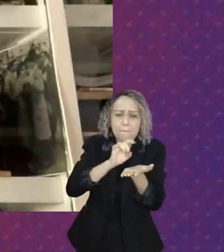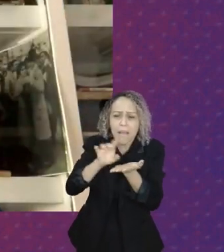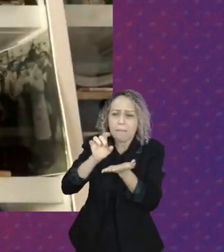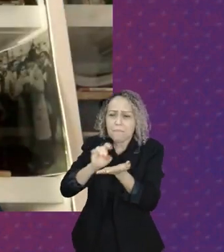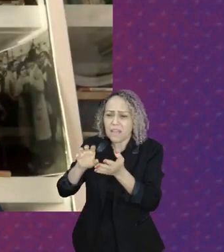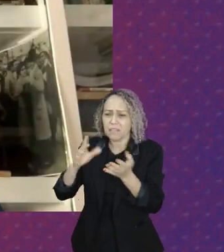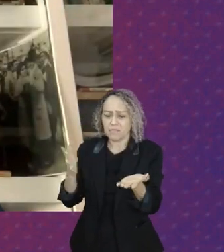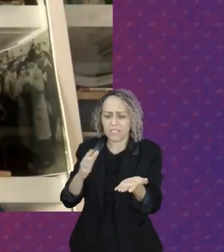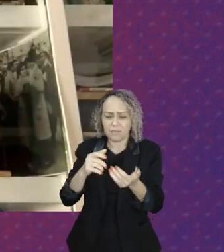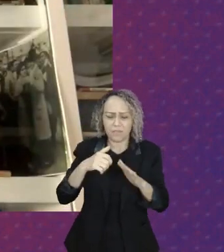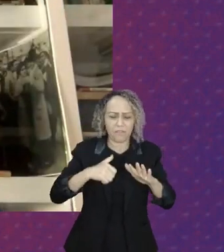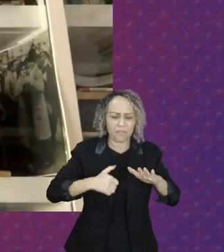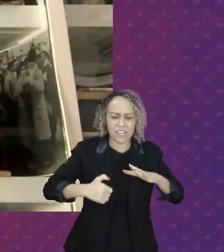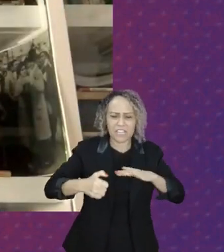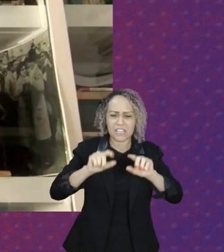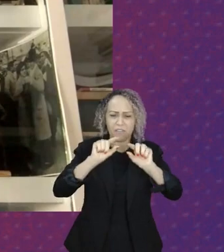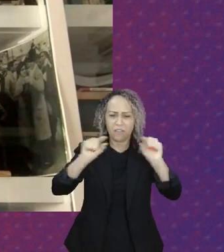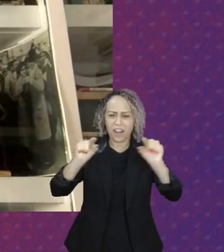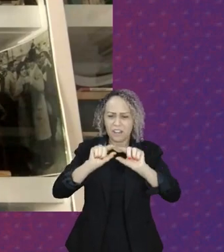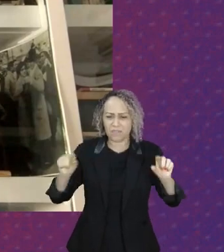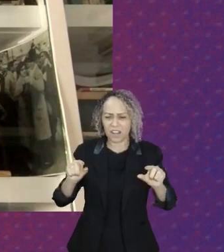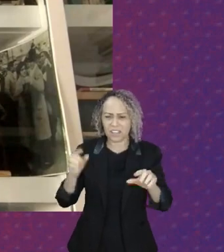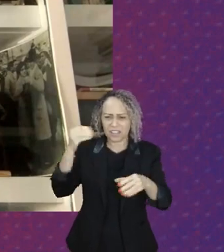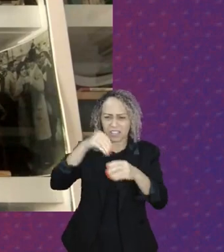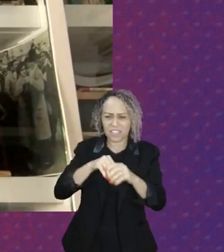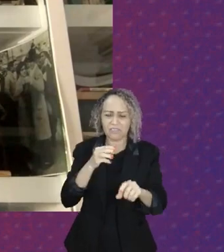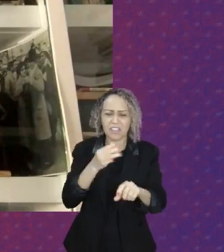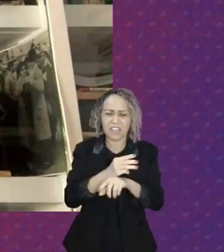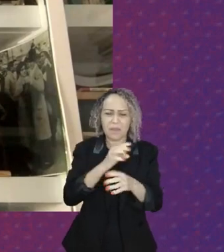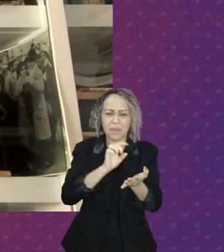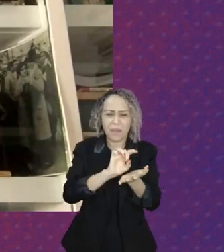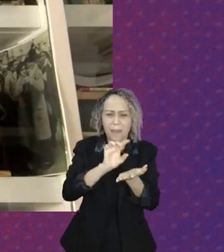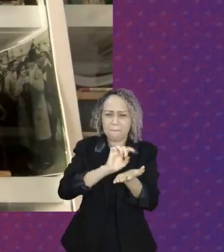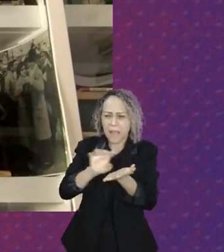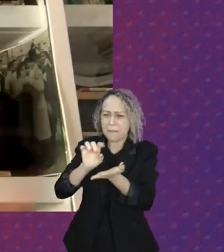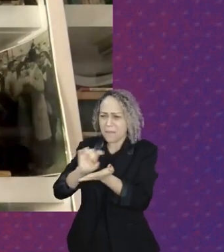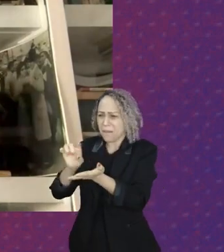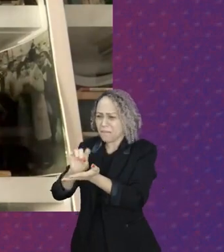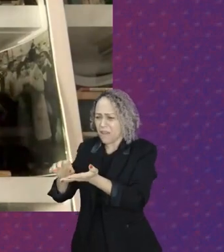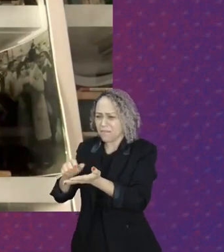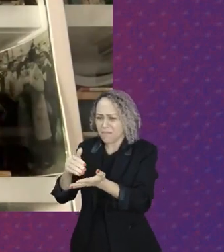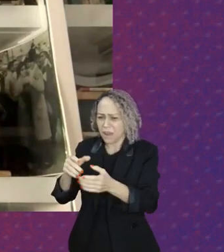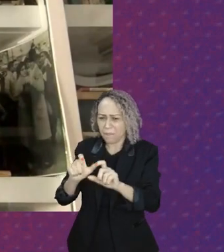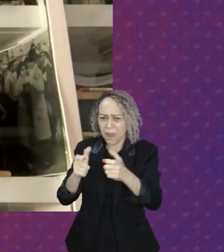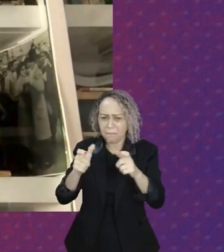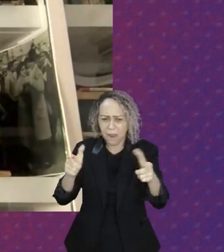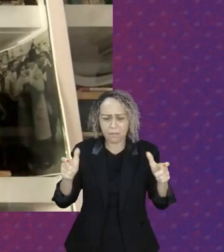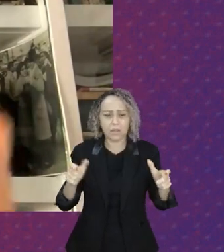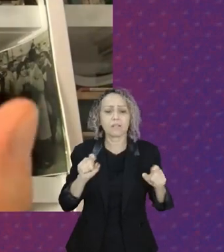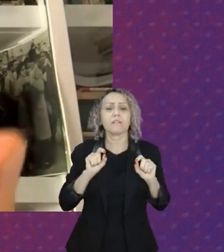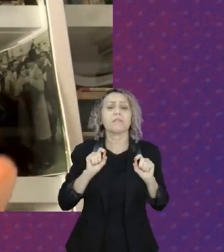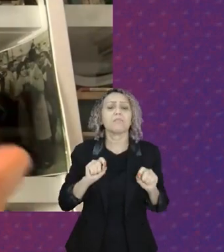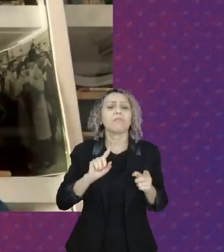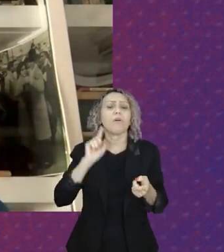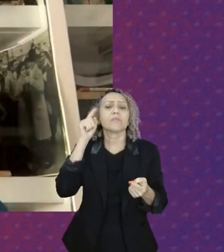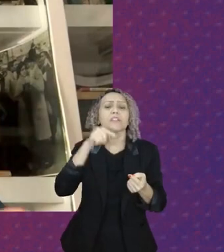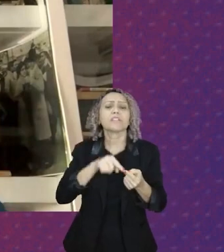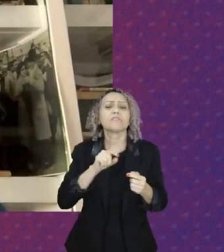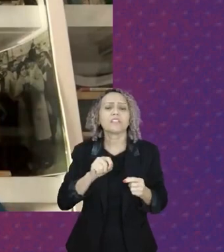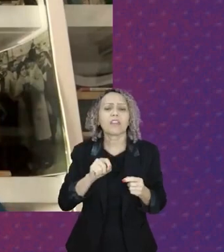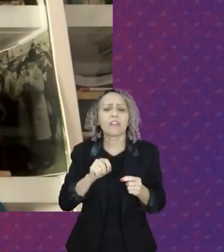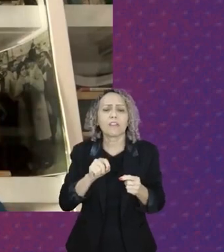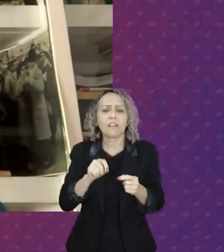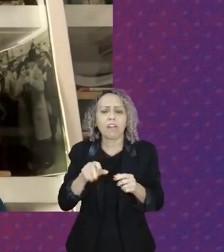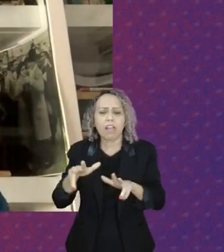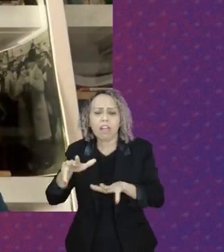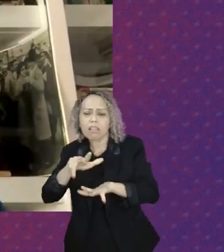feitas no WhatsApp, é impressionante. Para quê? Para confundir. E para não permitir que